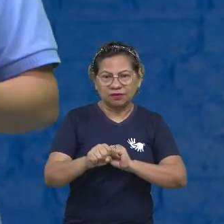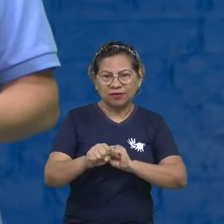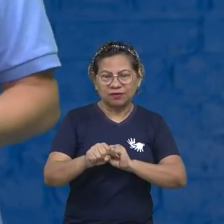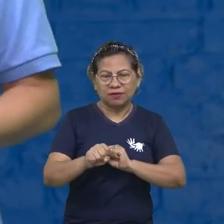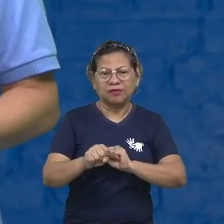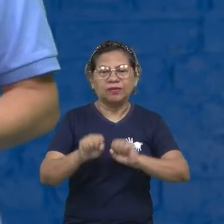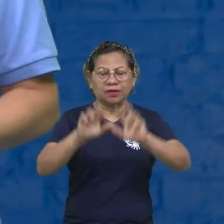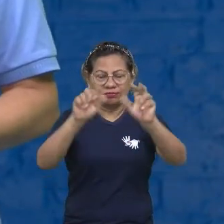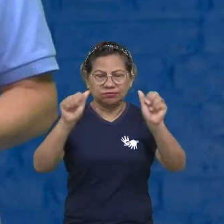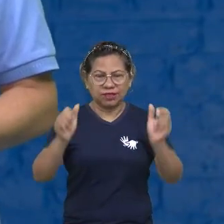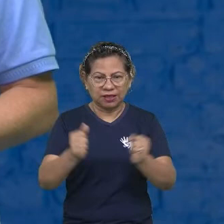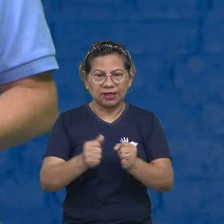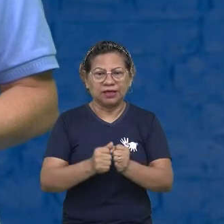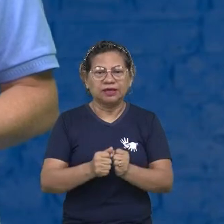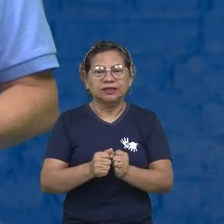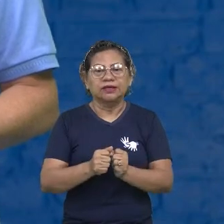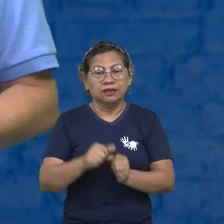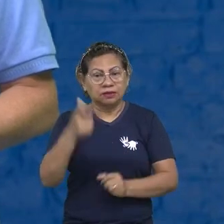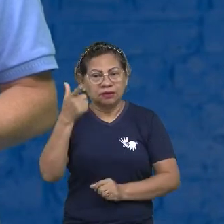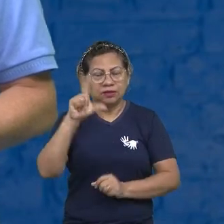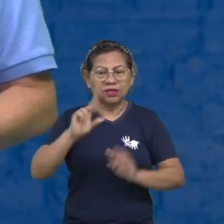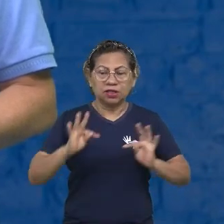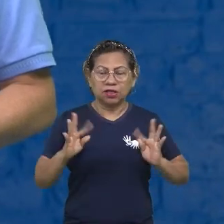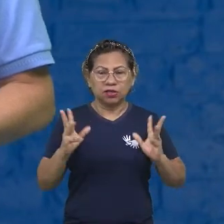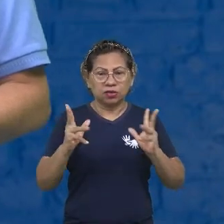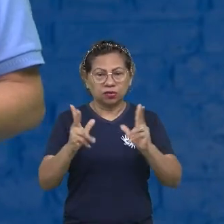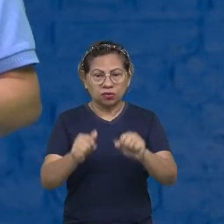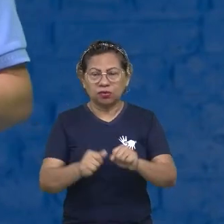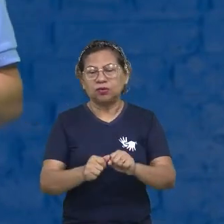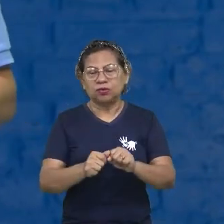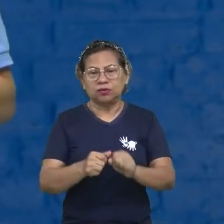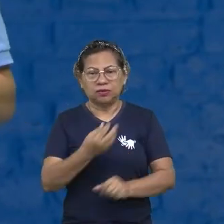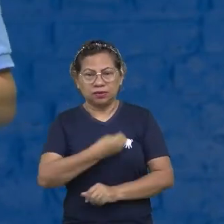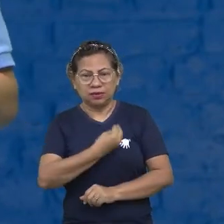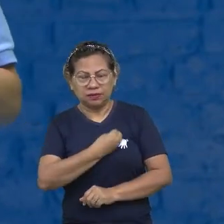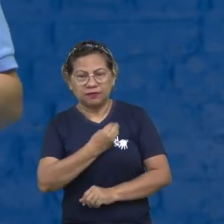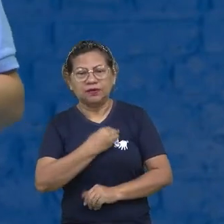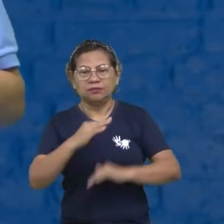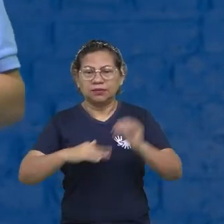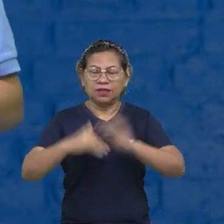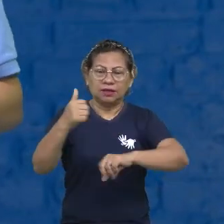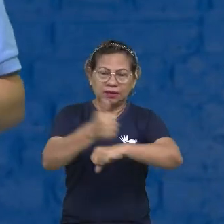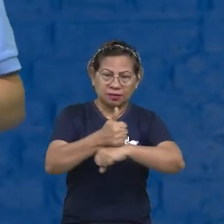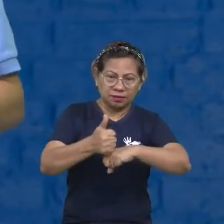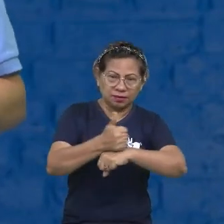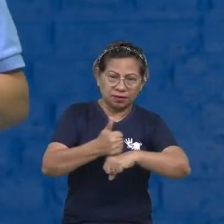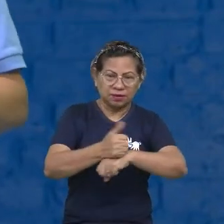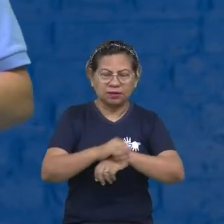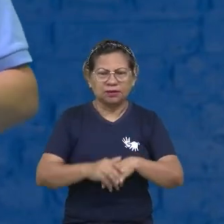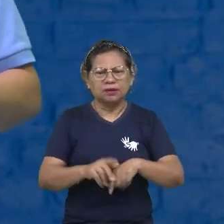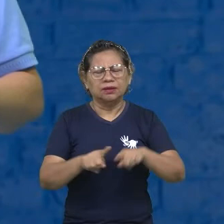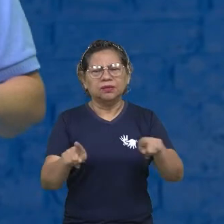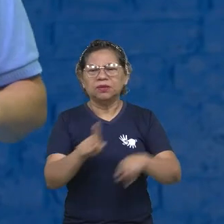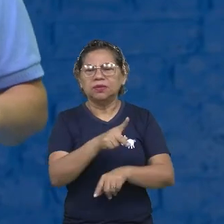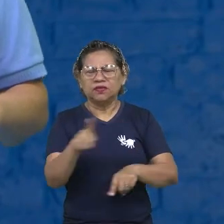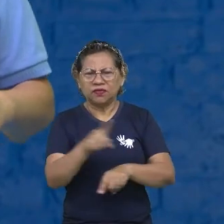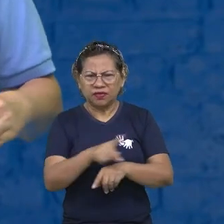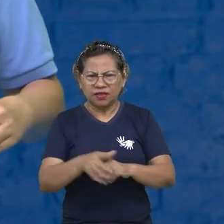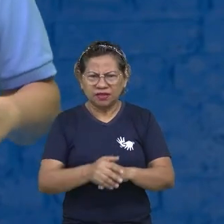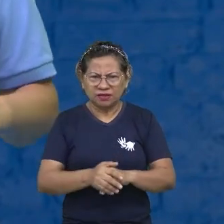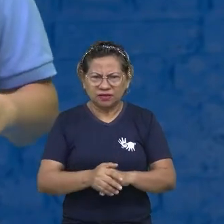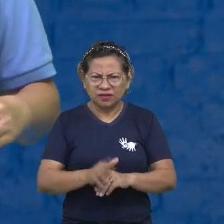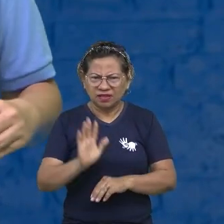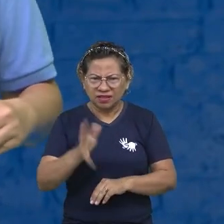objetivos profissionais. Certo? Então, professora, mas arte? Sim. Arte, arte envolve